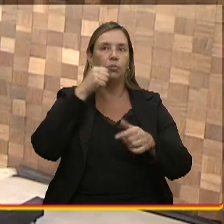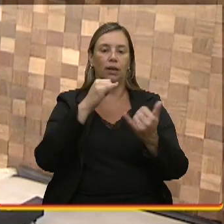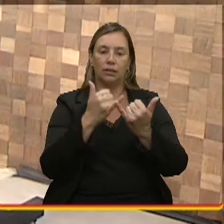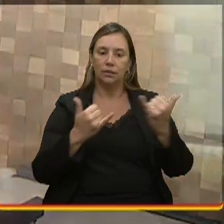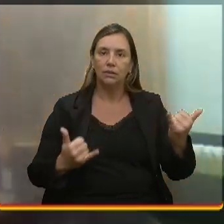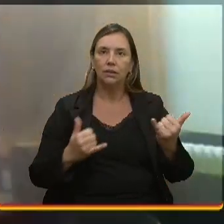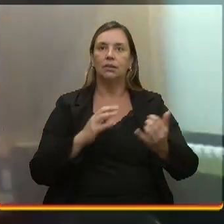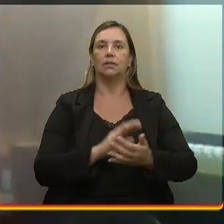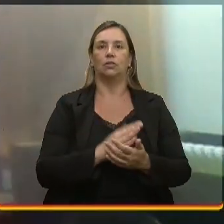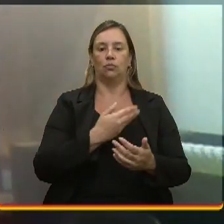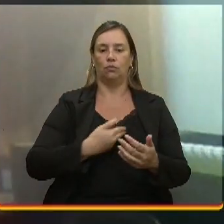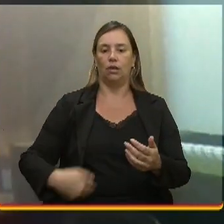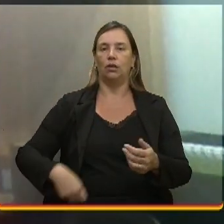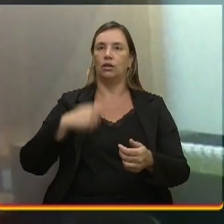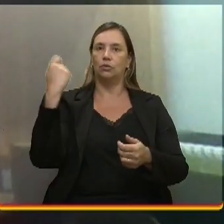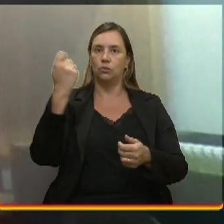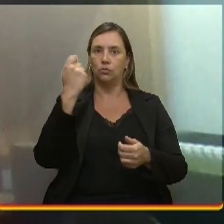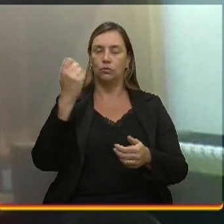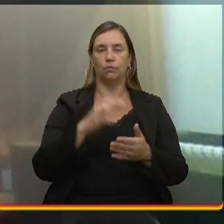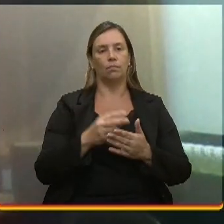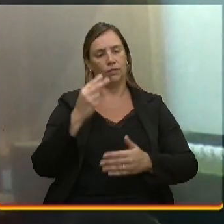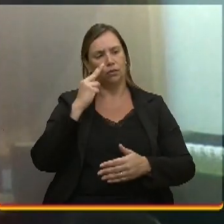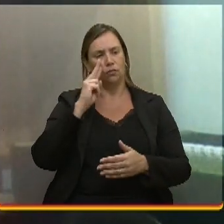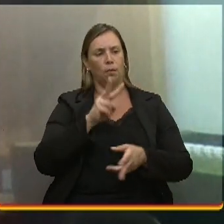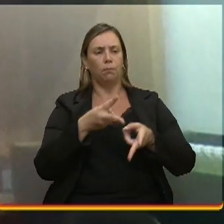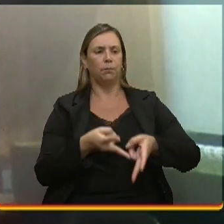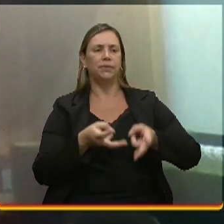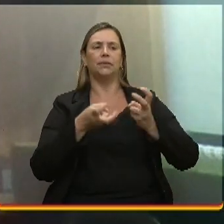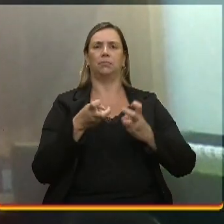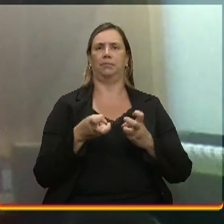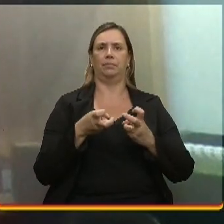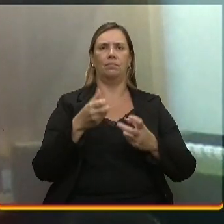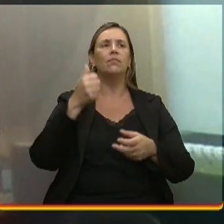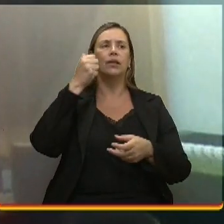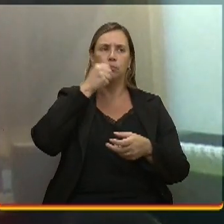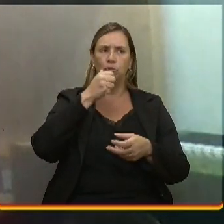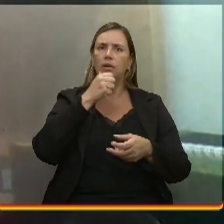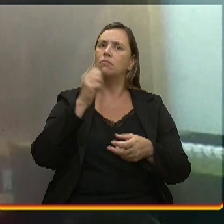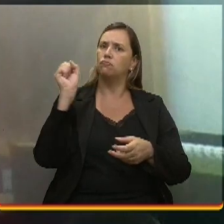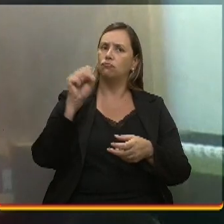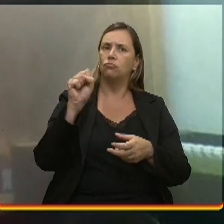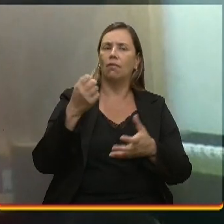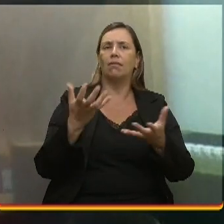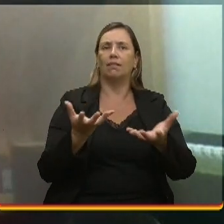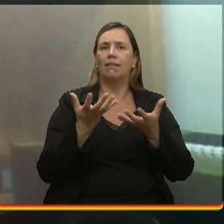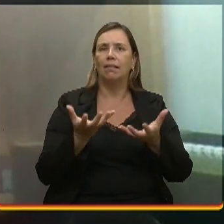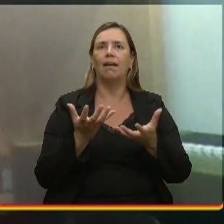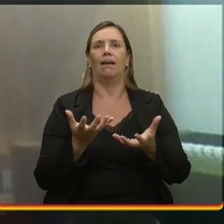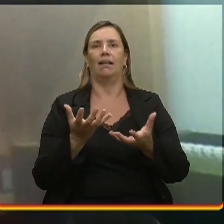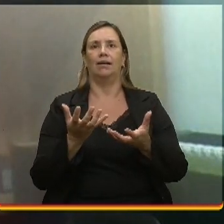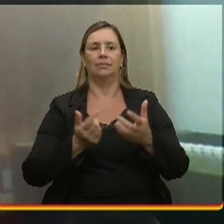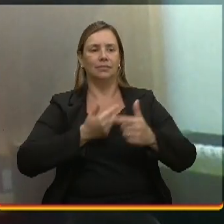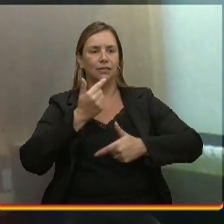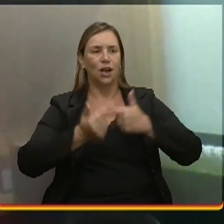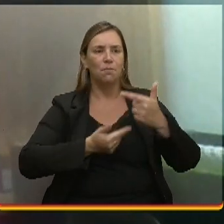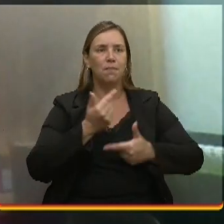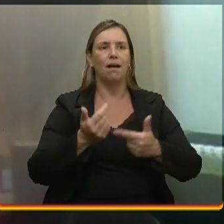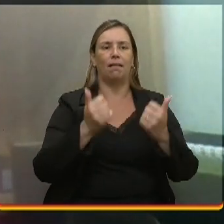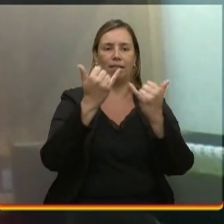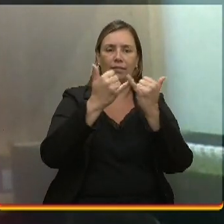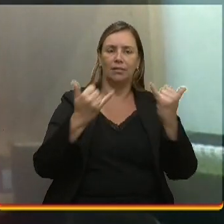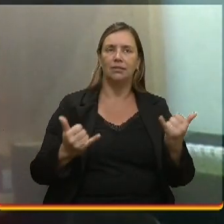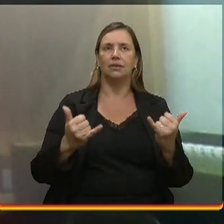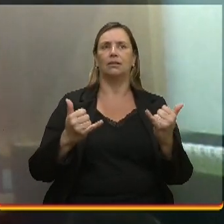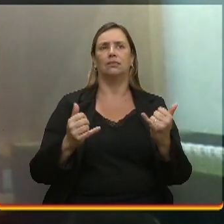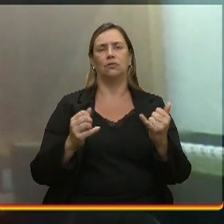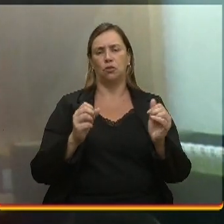Sul. O qual a gente viu, assim, que nós, as mulheres, sim, querem trabalhar na alta tensão também. E elas podem fazer o que elas